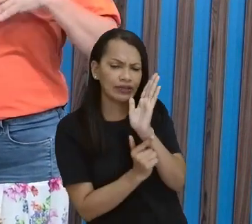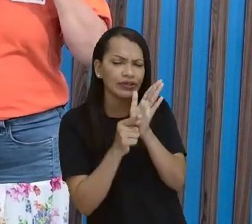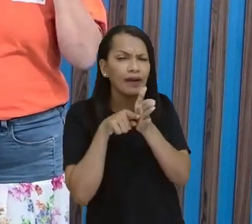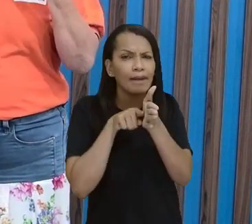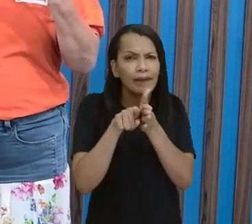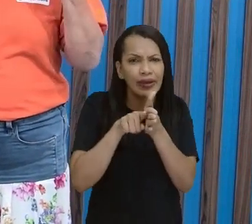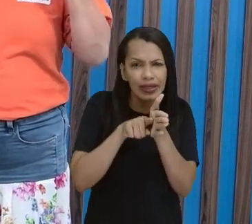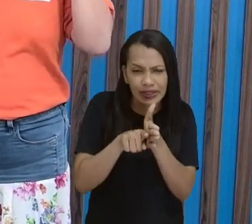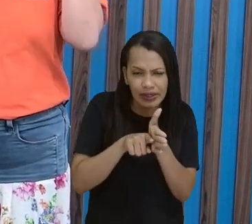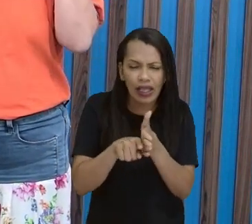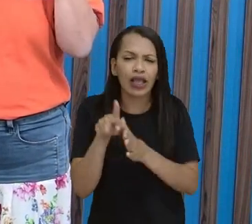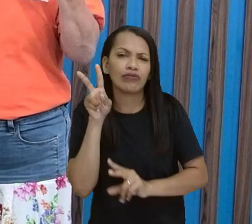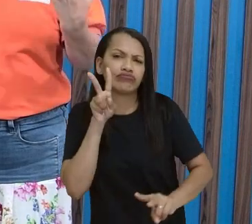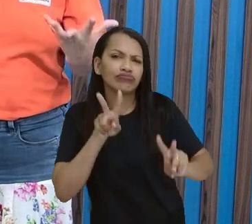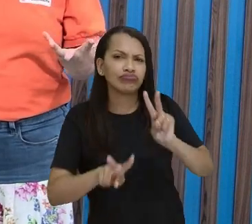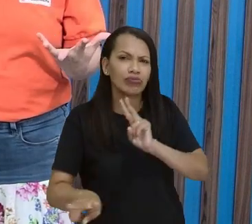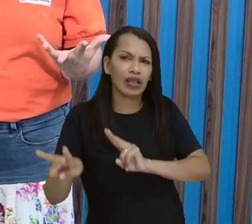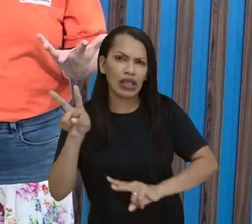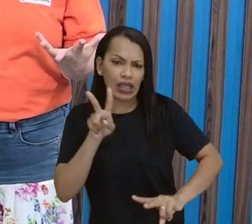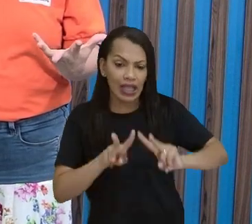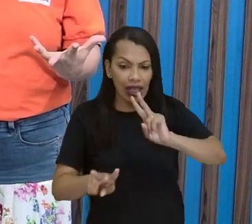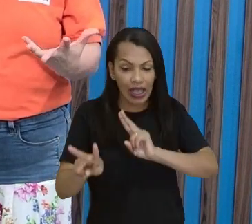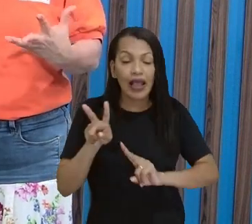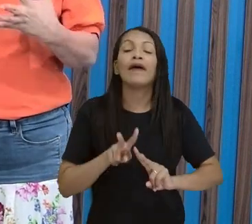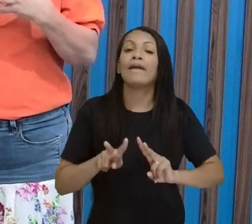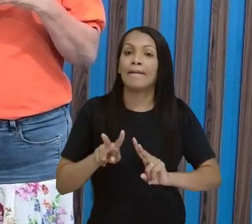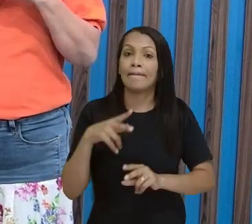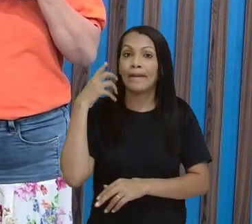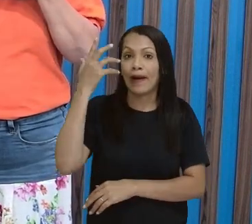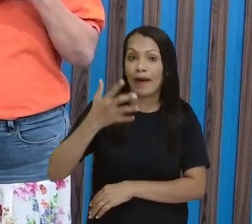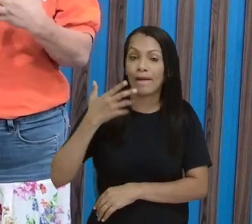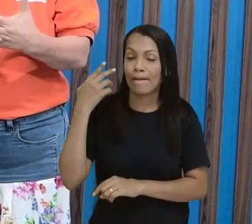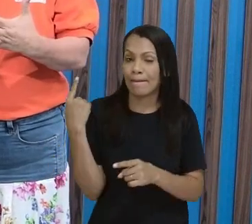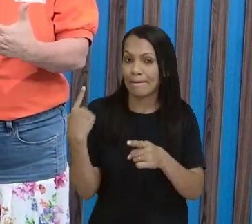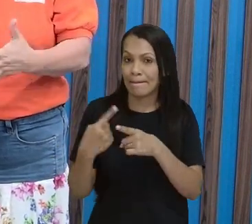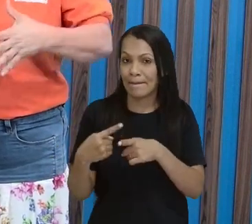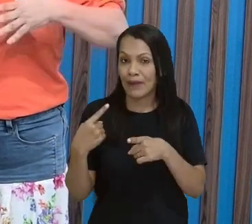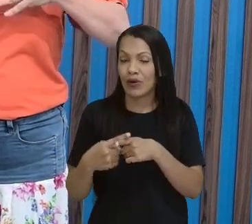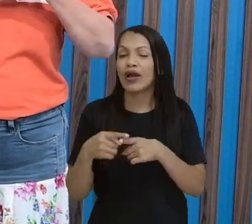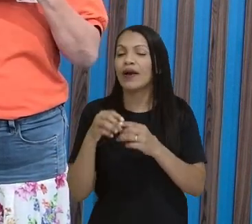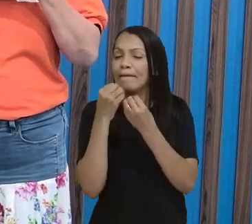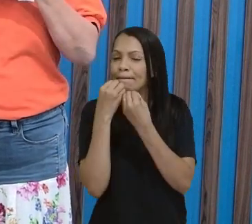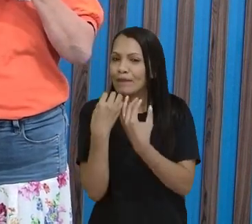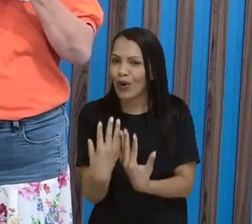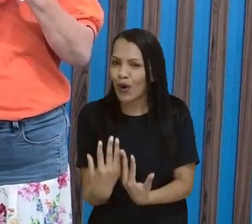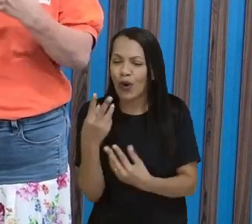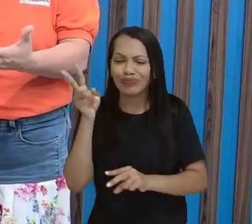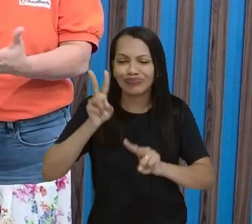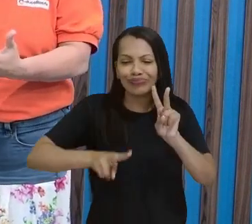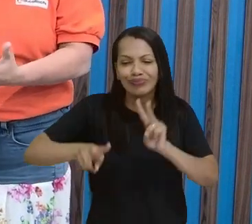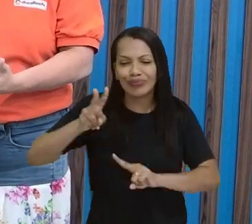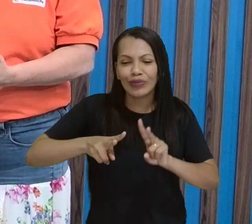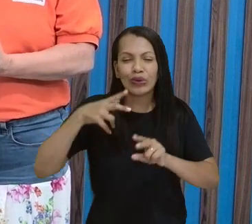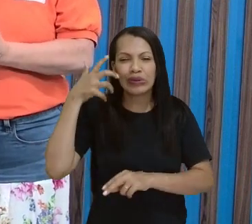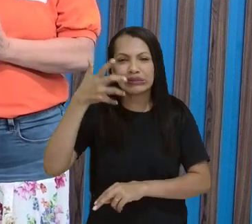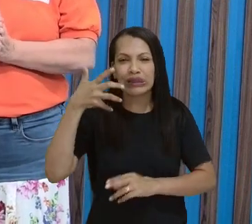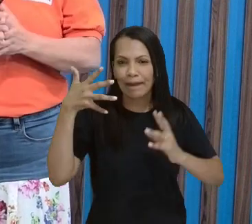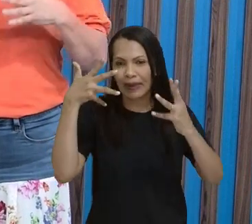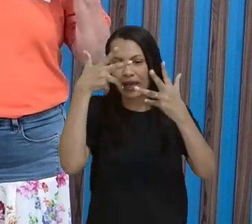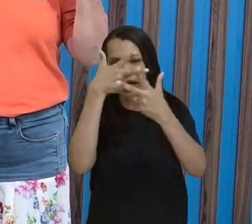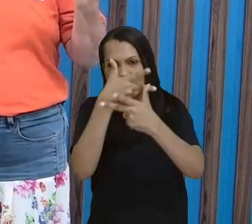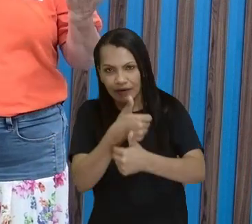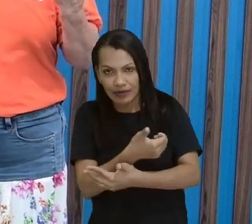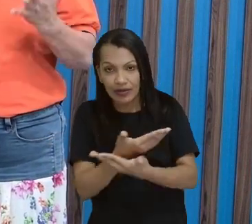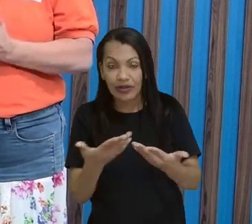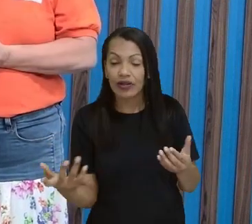e ouvir os clássicos da música brasileira, porque eles merecem ser ouvidos, são músicas incríveis. A gente